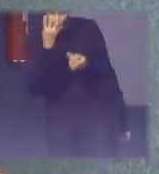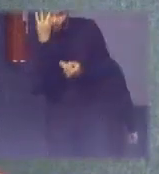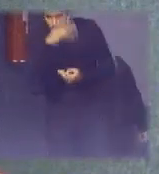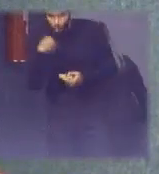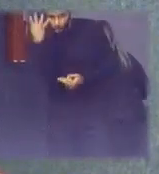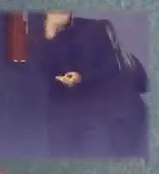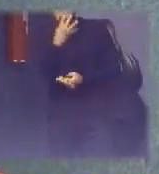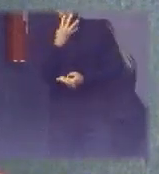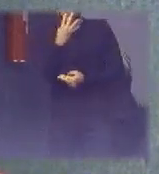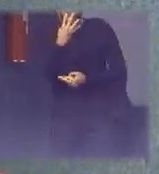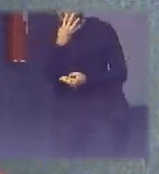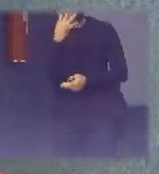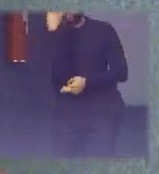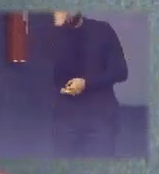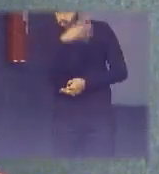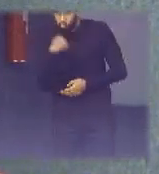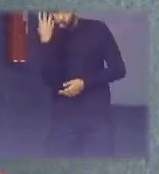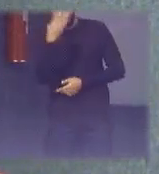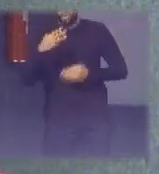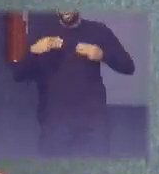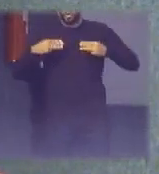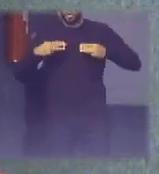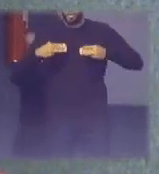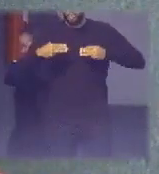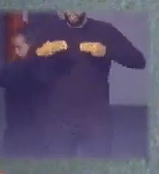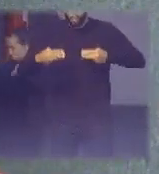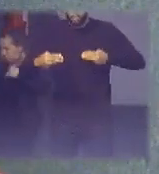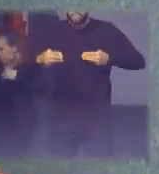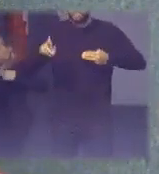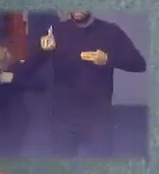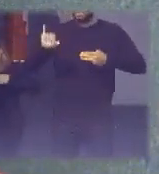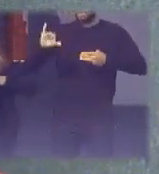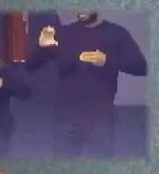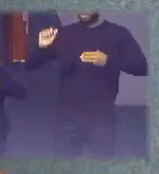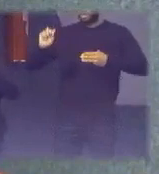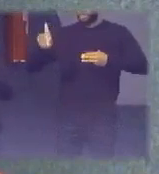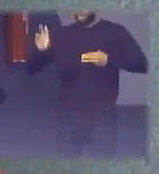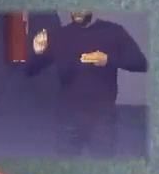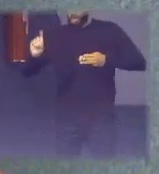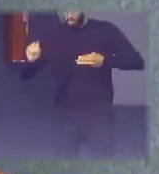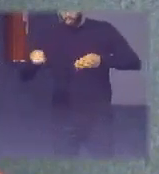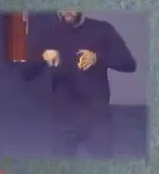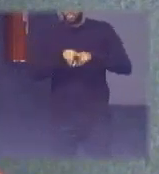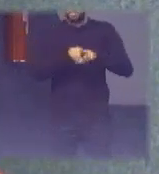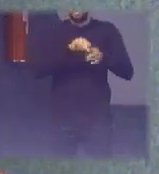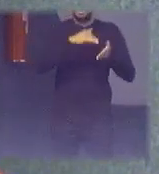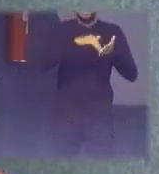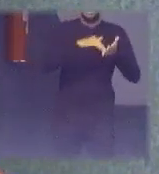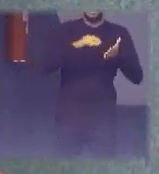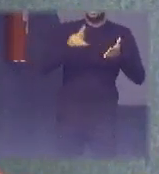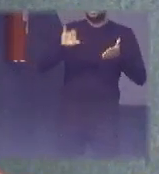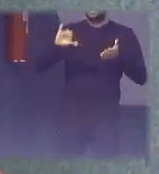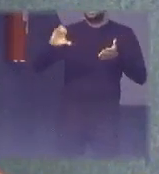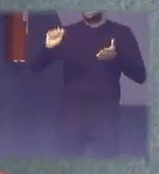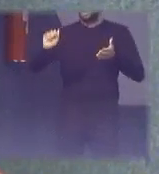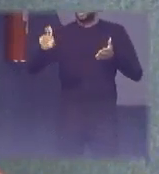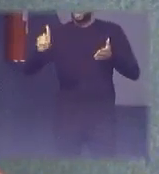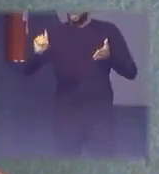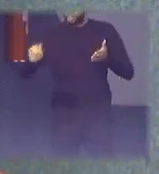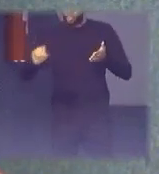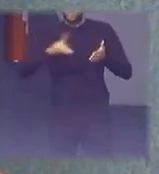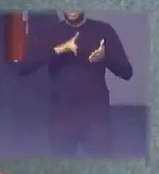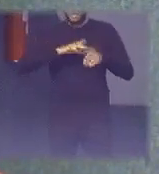quatro horas com o ministro Ricardo Salles e o secretário André França e tinha mais de 120